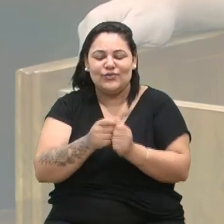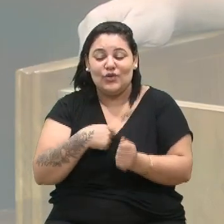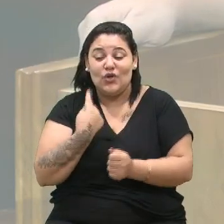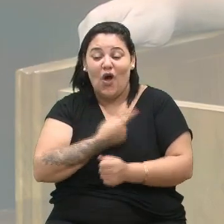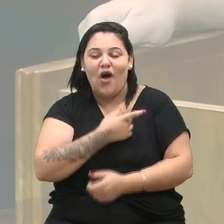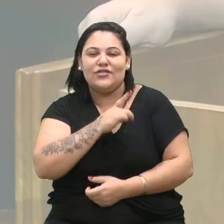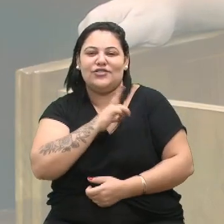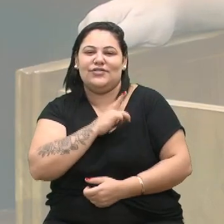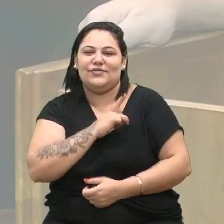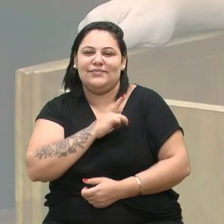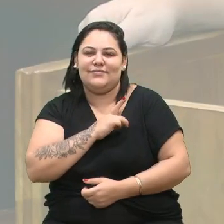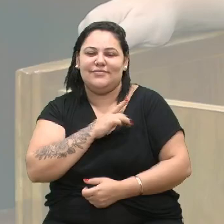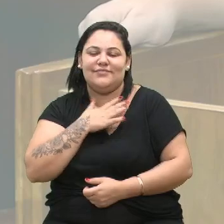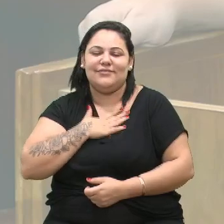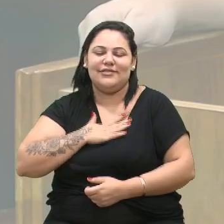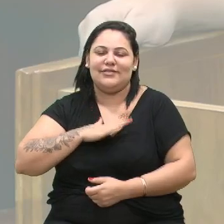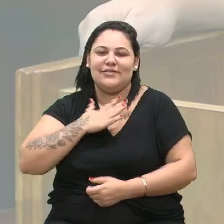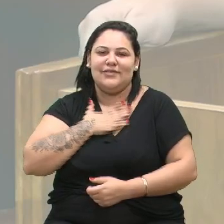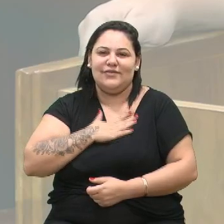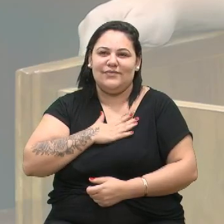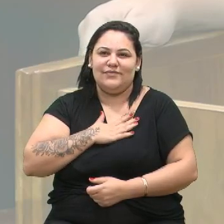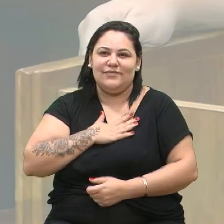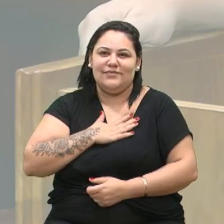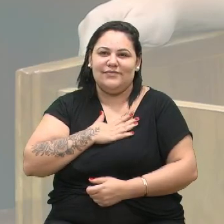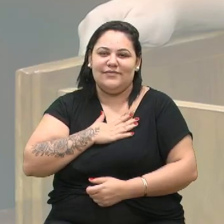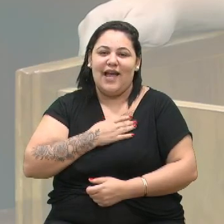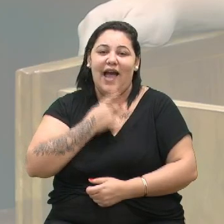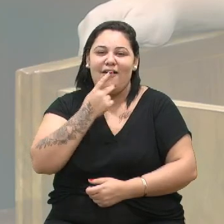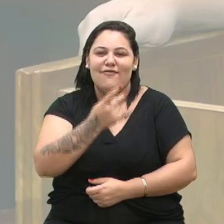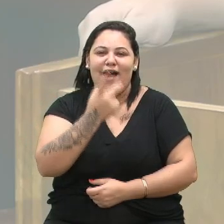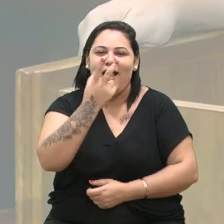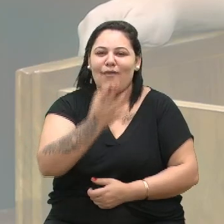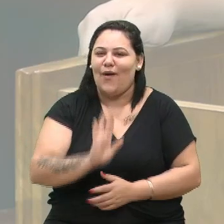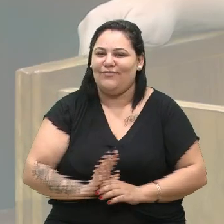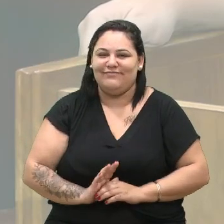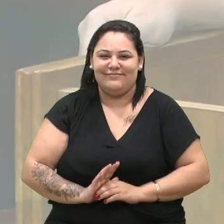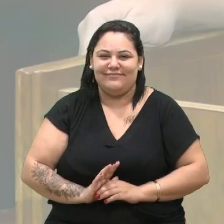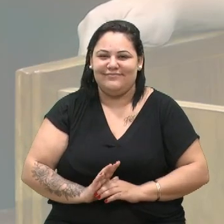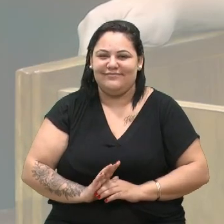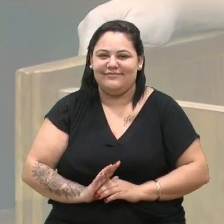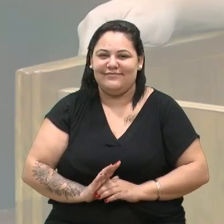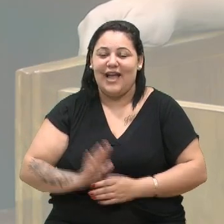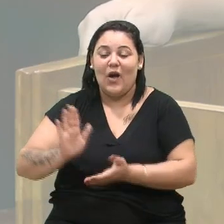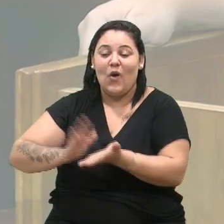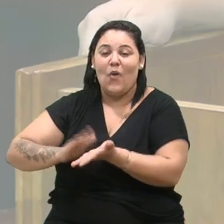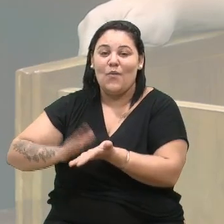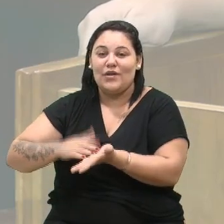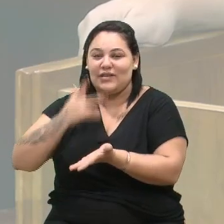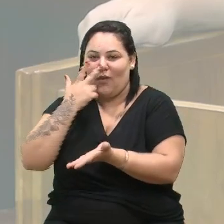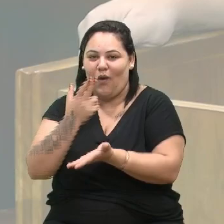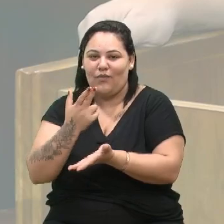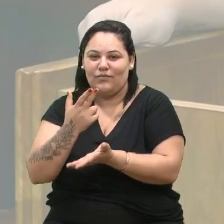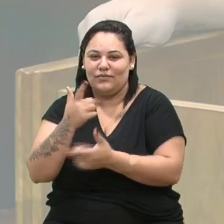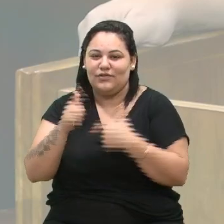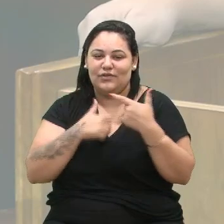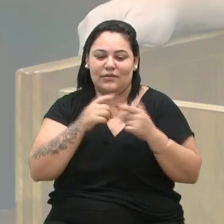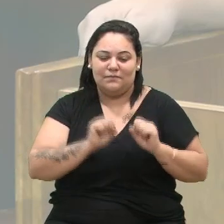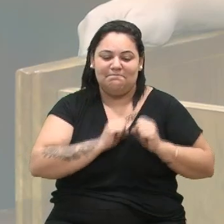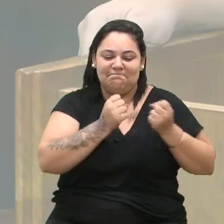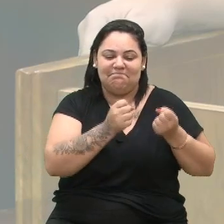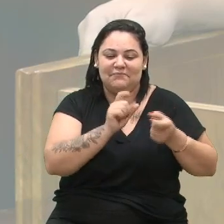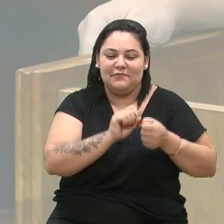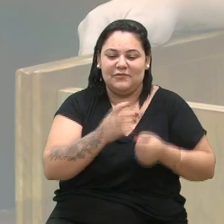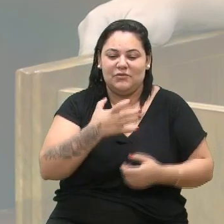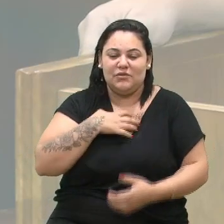tranquilamente o mesmo discurso, as mesmas cobranças e o mesmo empenho de fazer política.